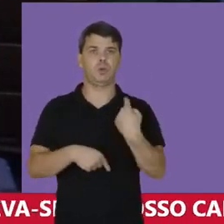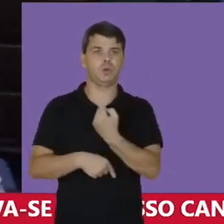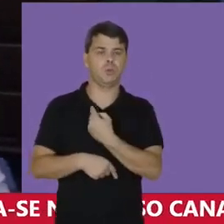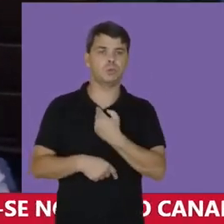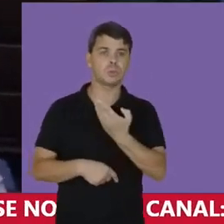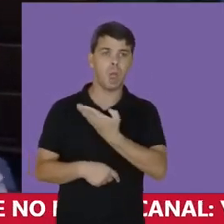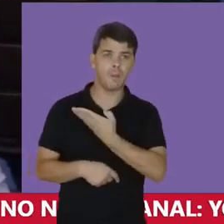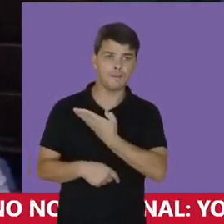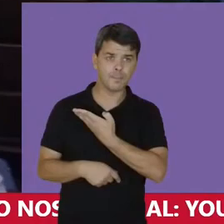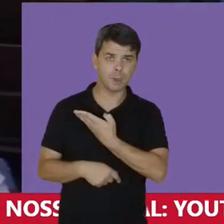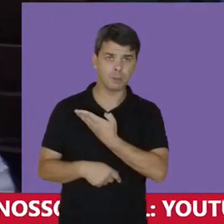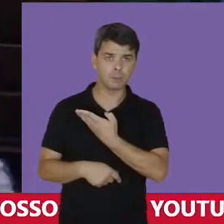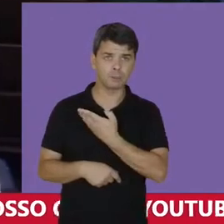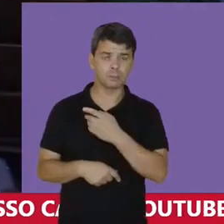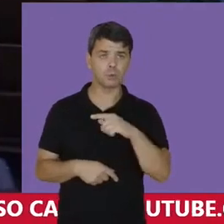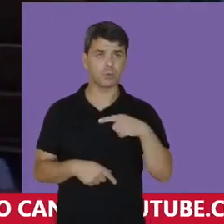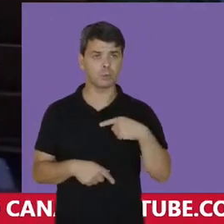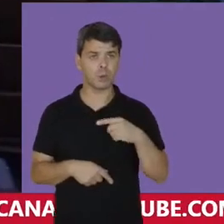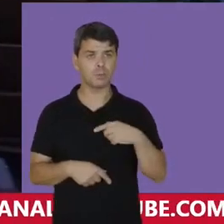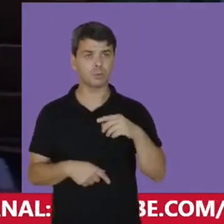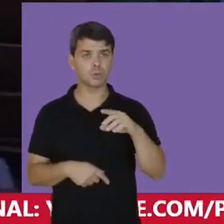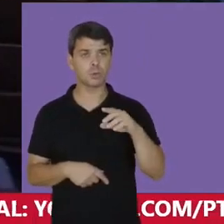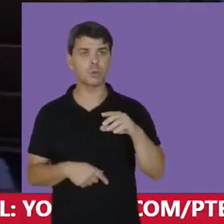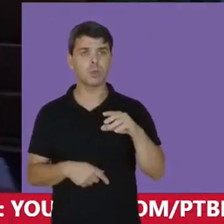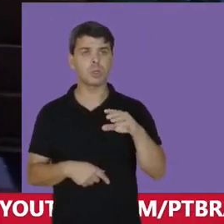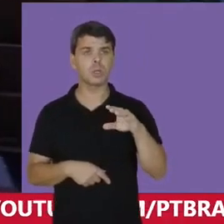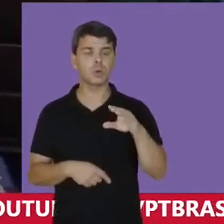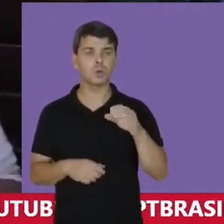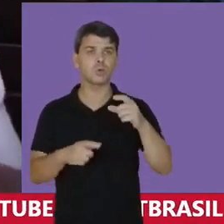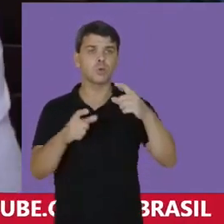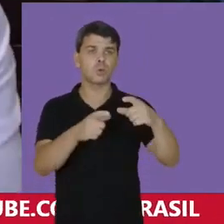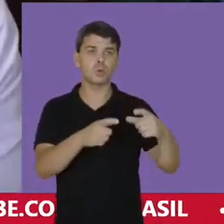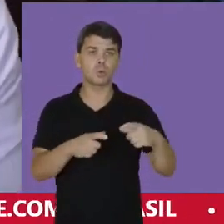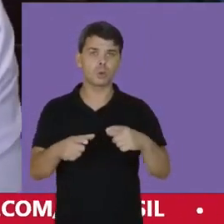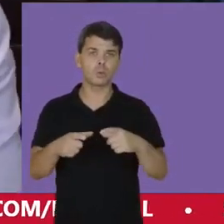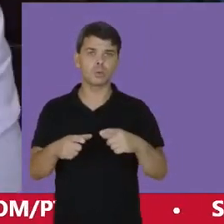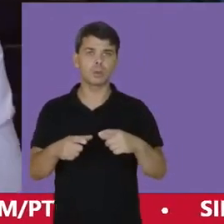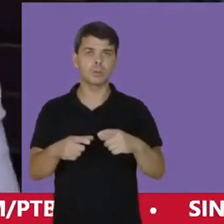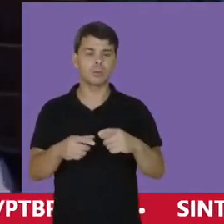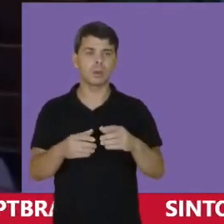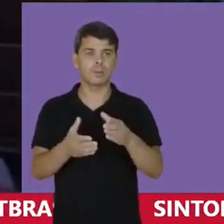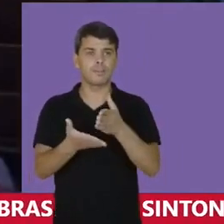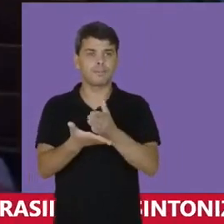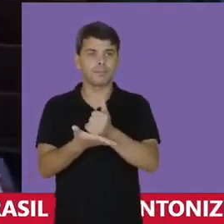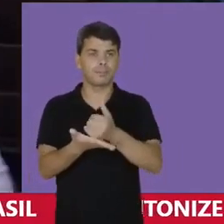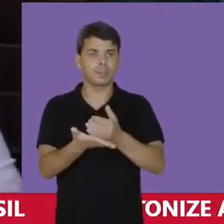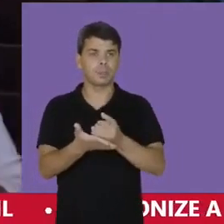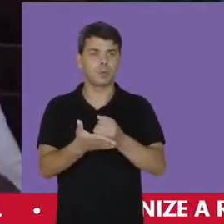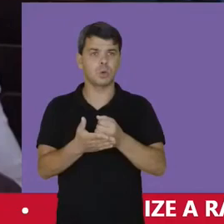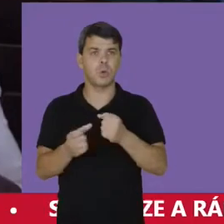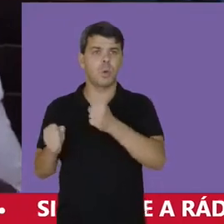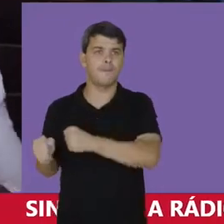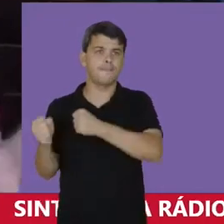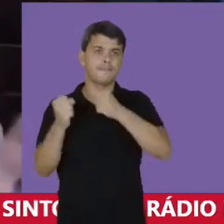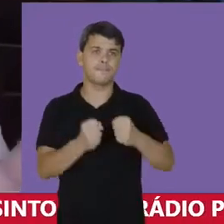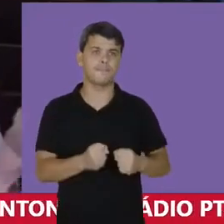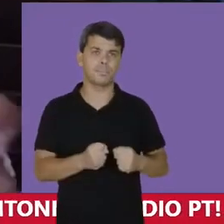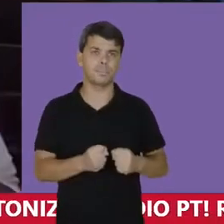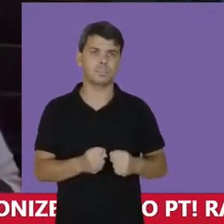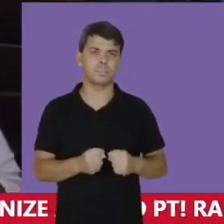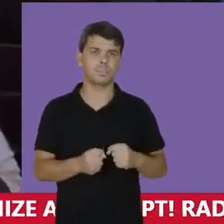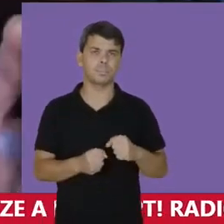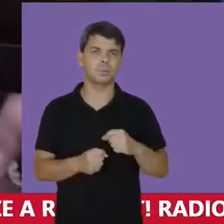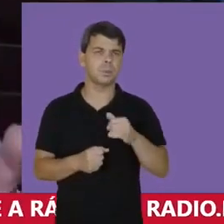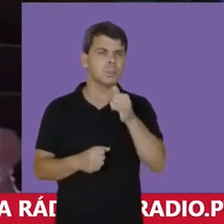companheiras E nós vamos ocupar Os nossos espaços Para dividir O poder Tem um exemplo